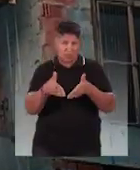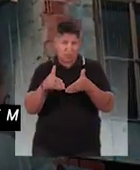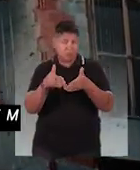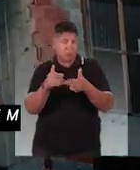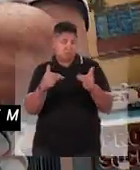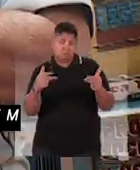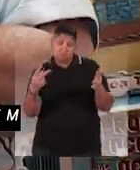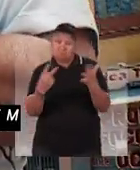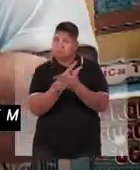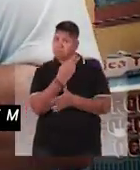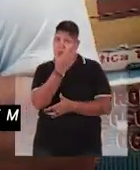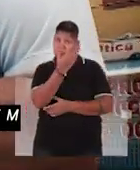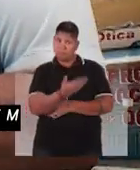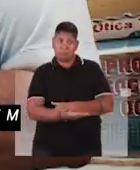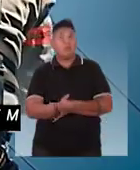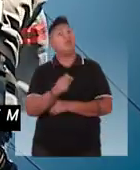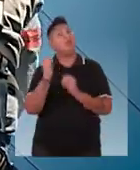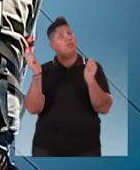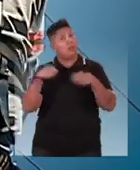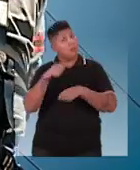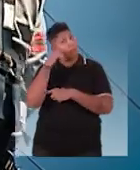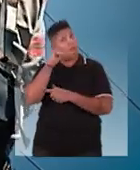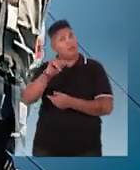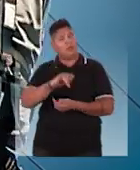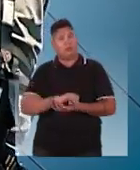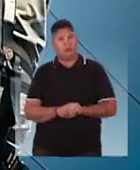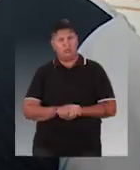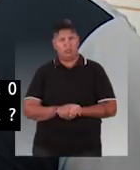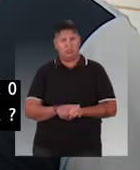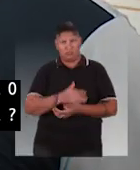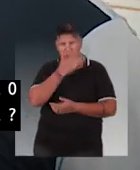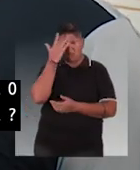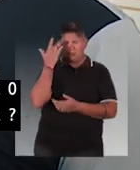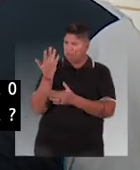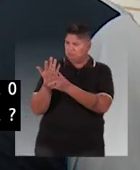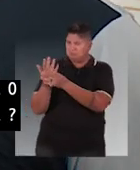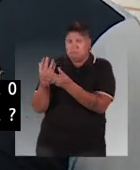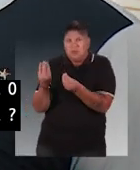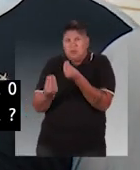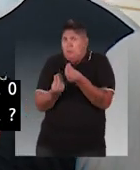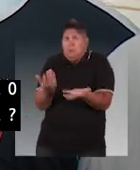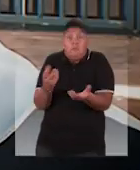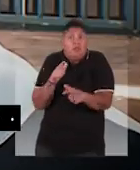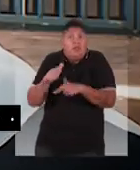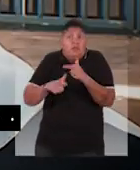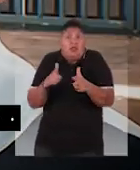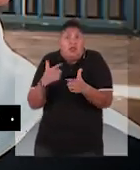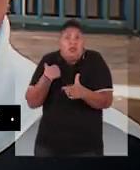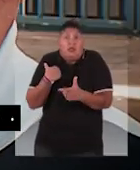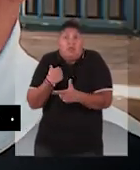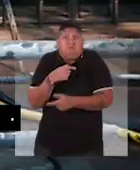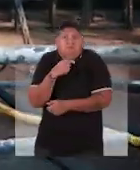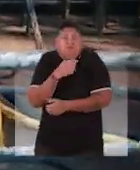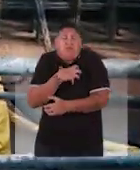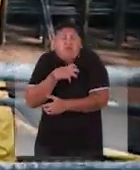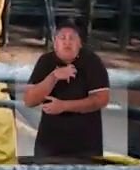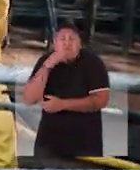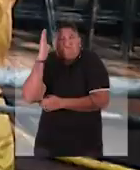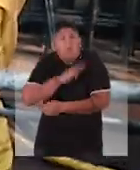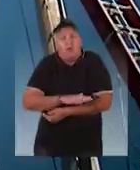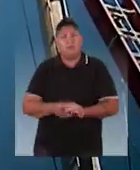parte, situações como a do Joaquim podem ser evitadas. Uma pessoa se é a mão, como é que trabalha? Se sentir impotente.